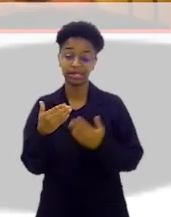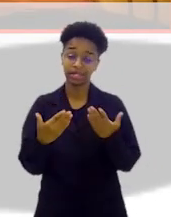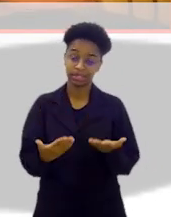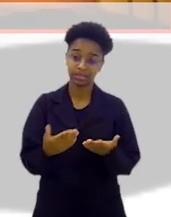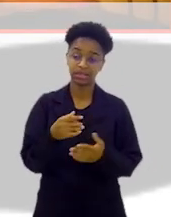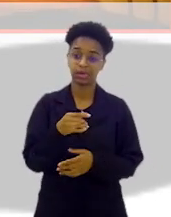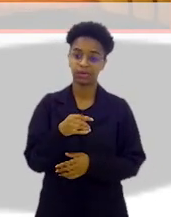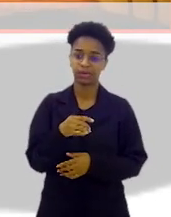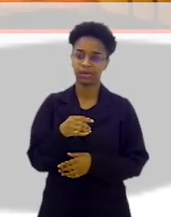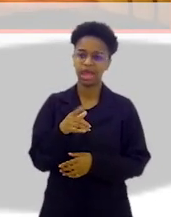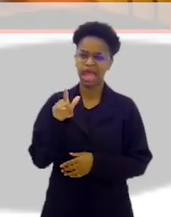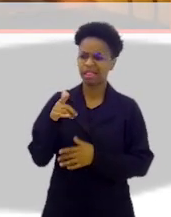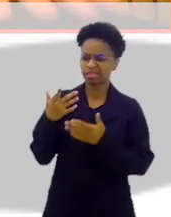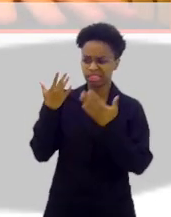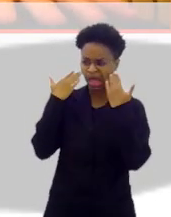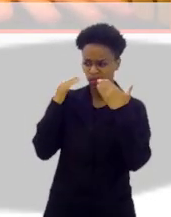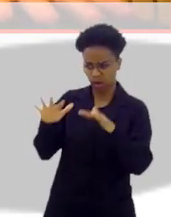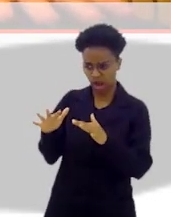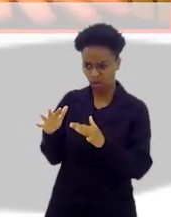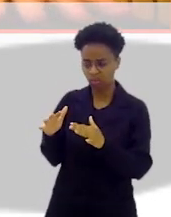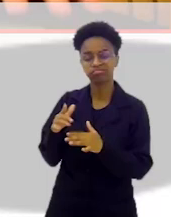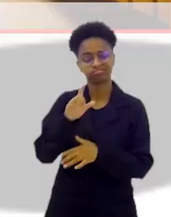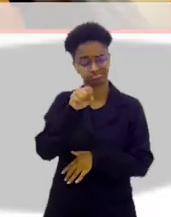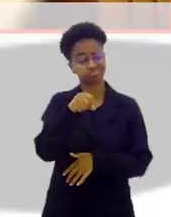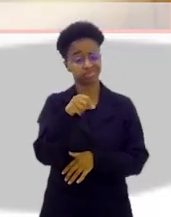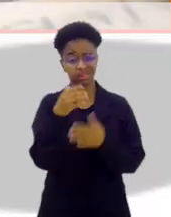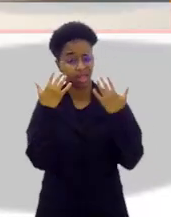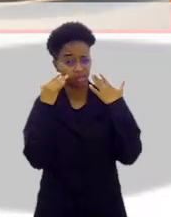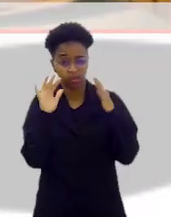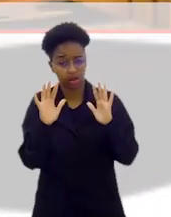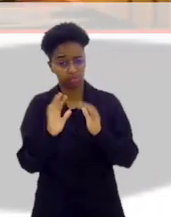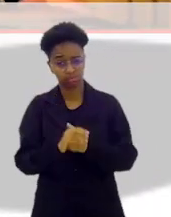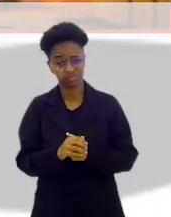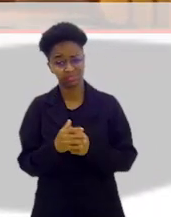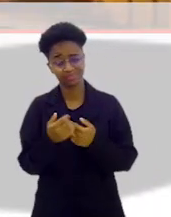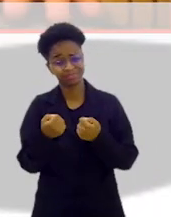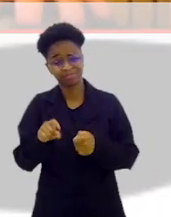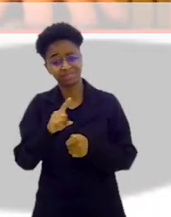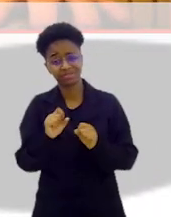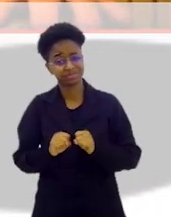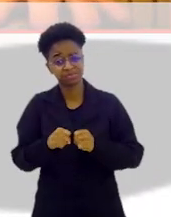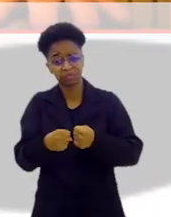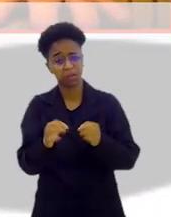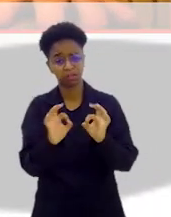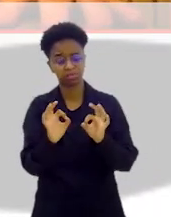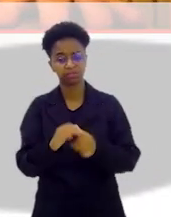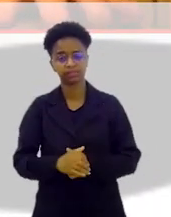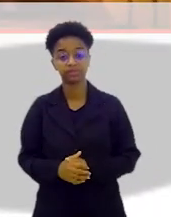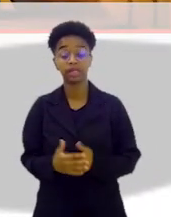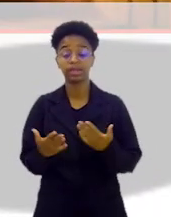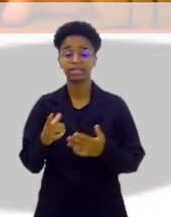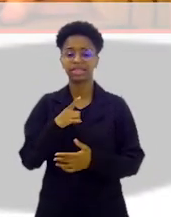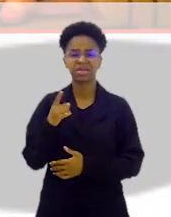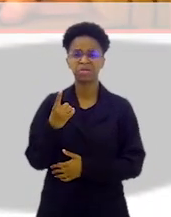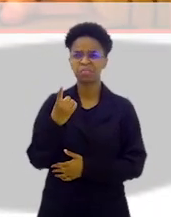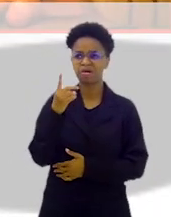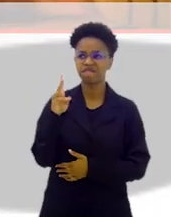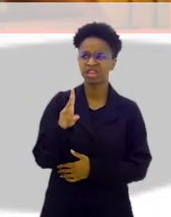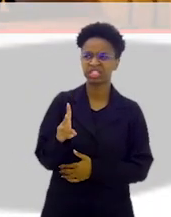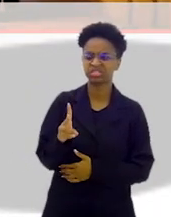situação de pesquisar... Foi orgânico, então, né? Não precisou nem de muito esforço. Não, eles me mandaram uma vez,